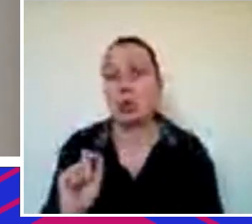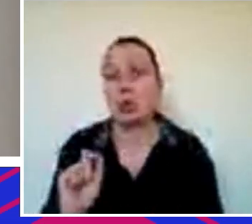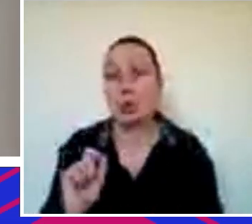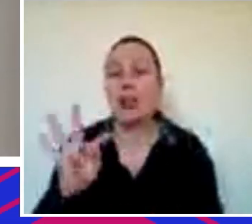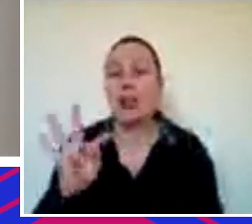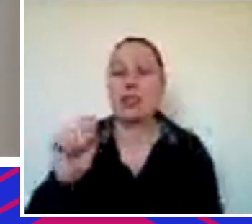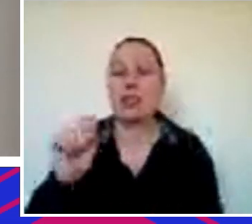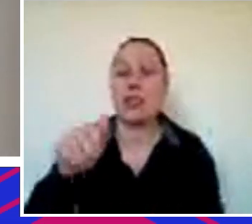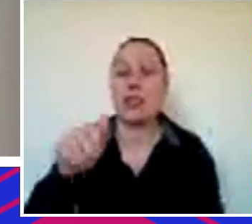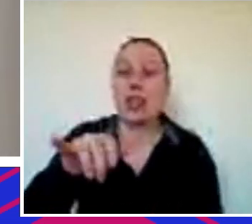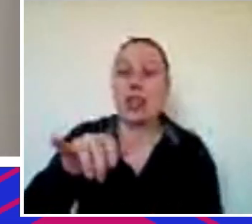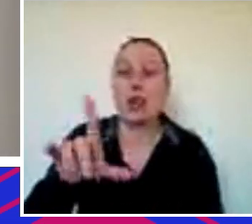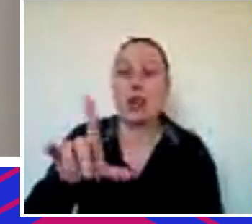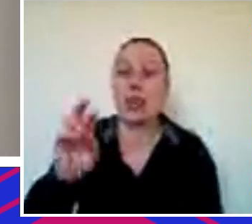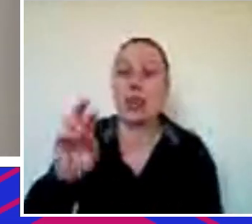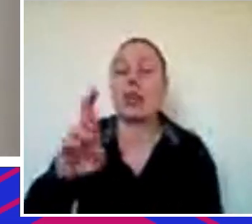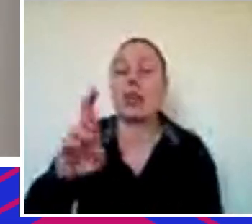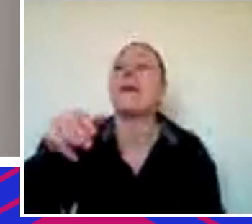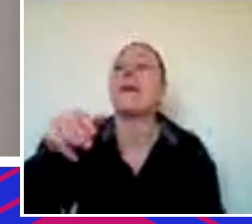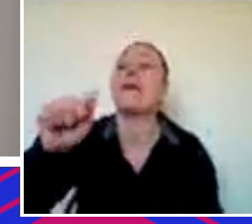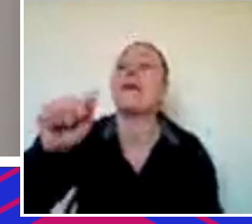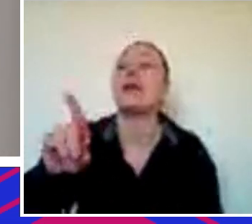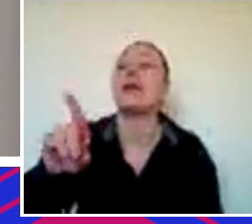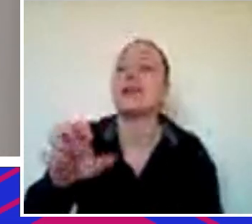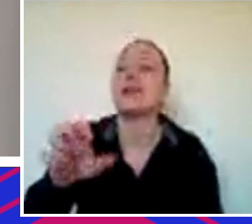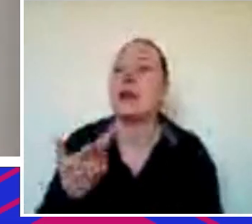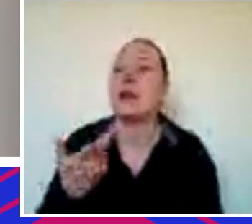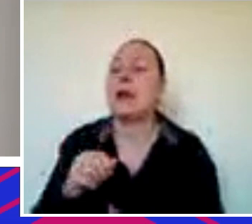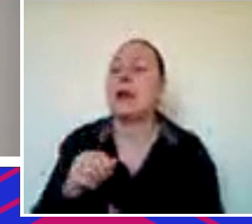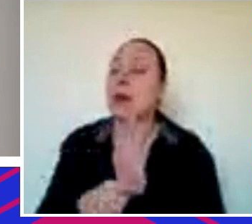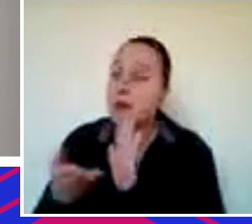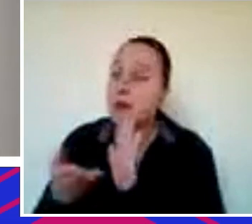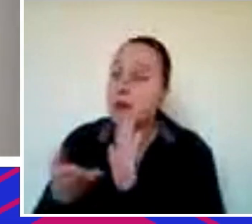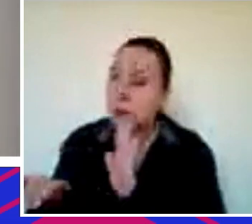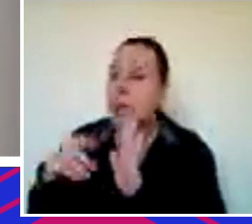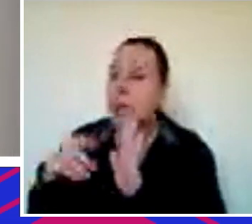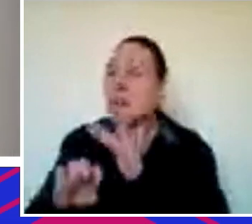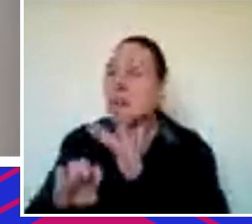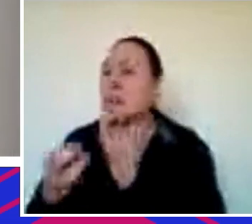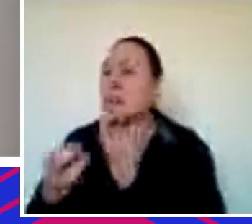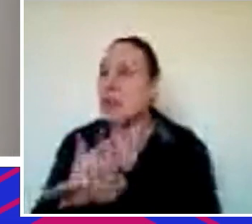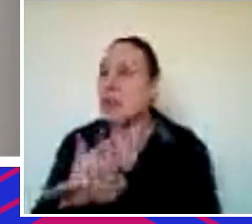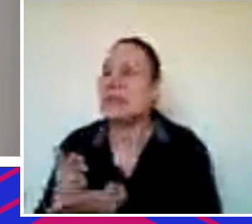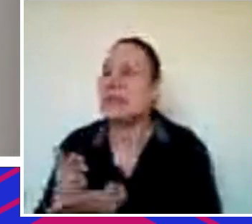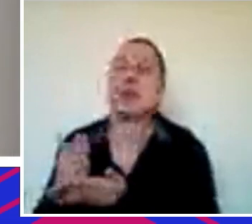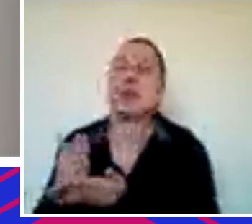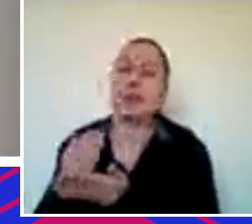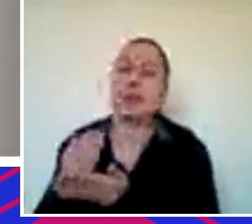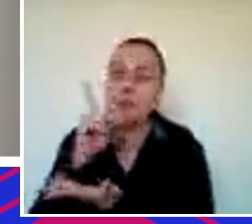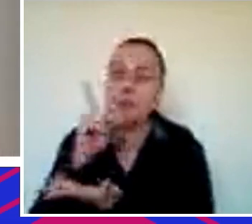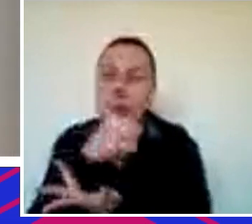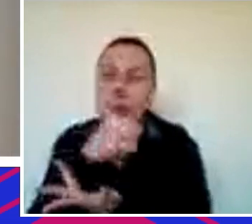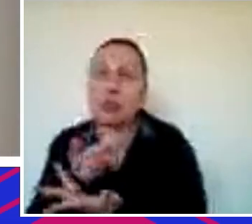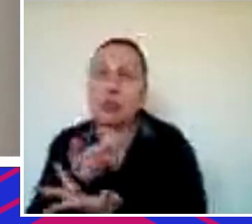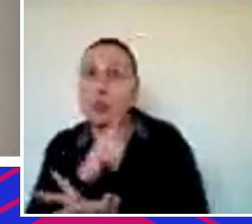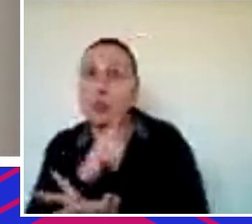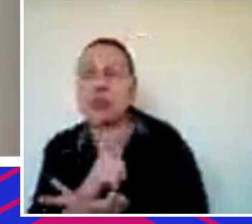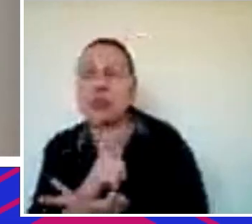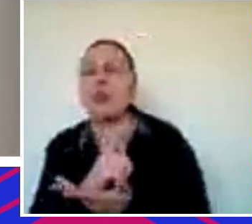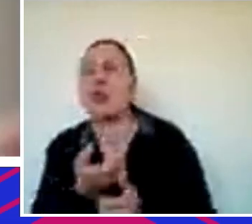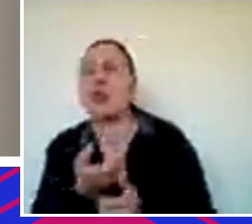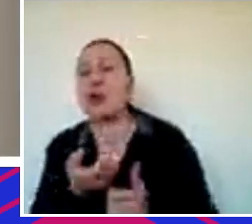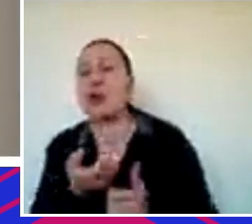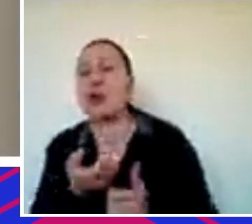para o ecossistema e para as empresas que estão passando por essa fase, né? Então, a ideia realmente é trazer aí uma alternativa de dívida,